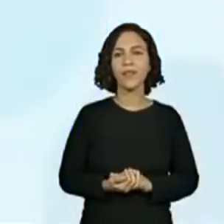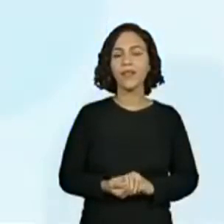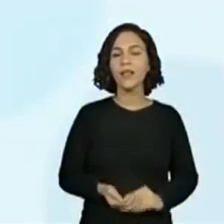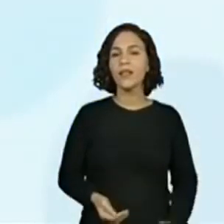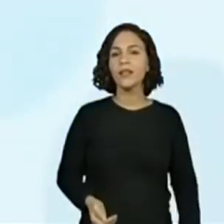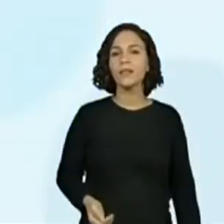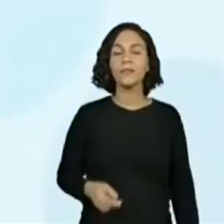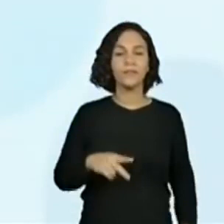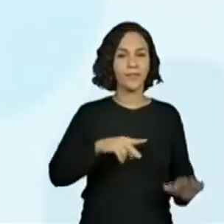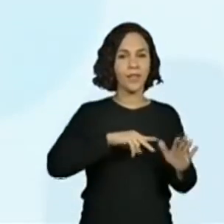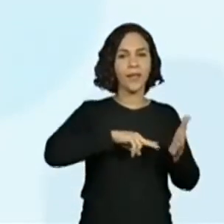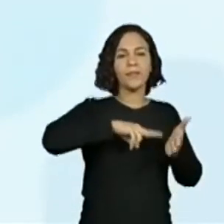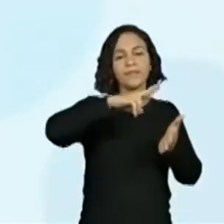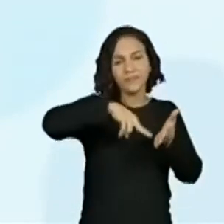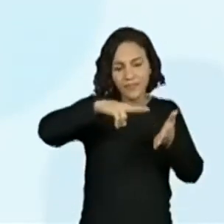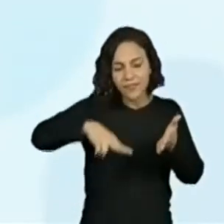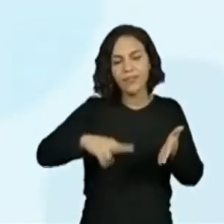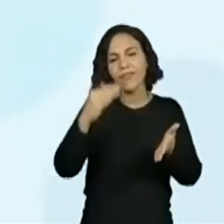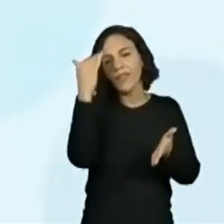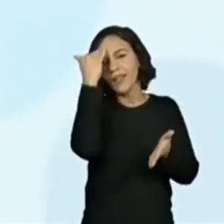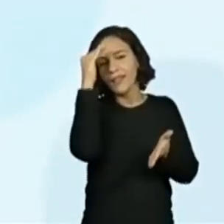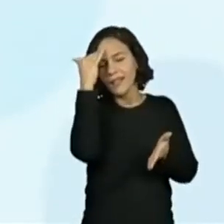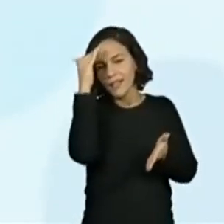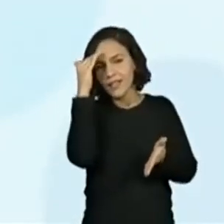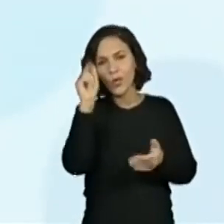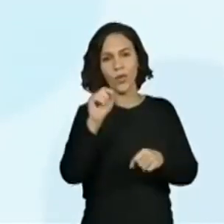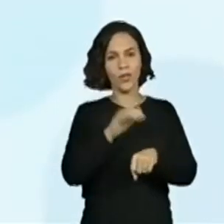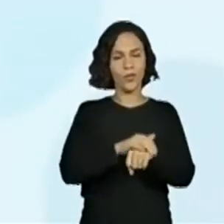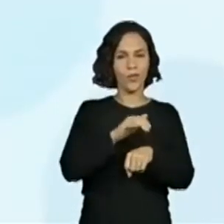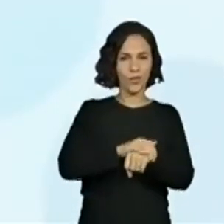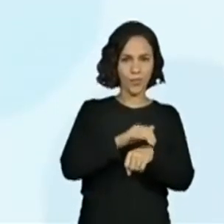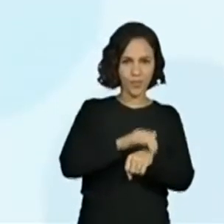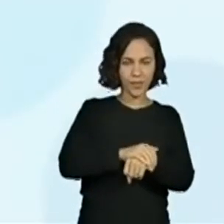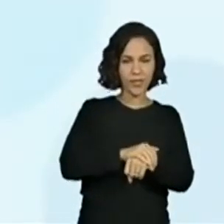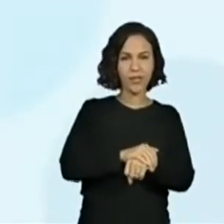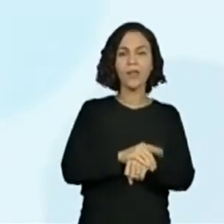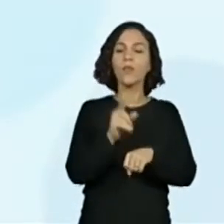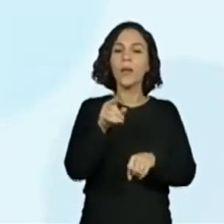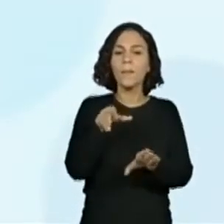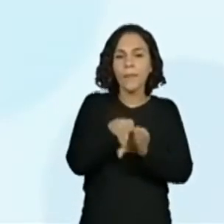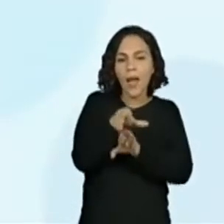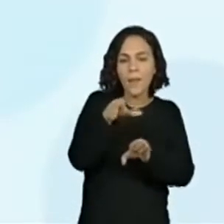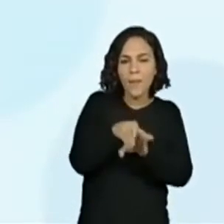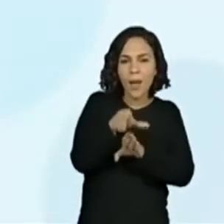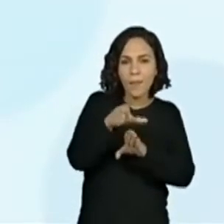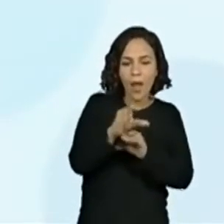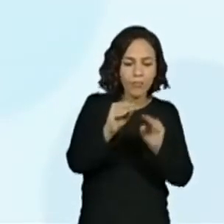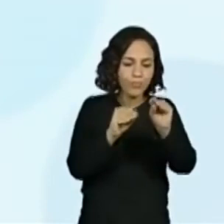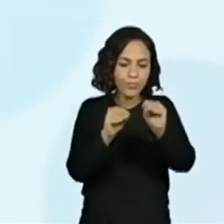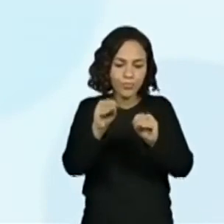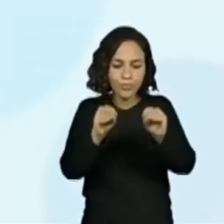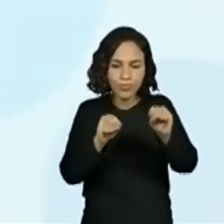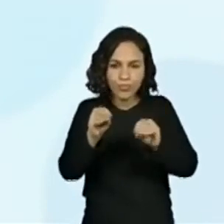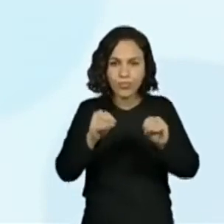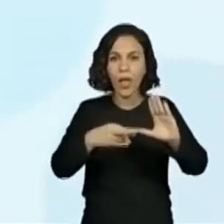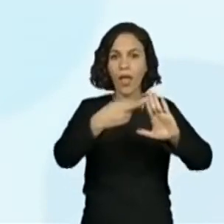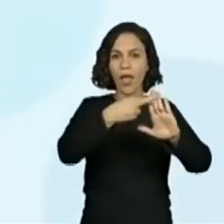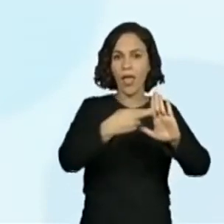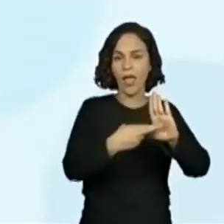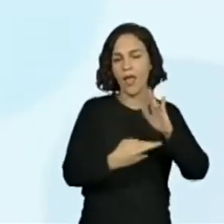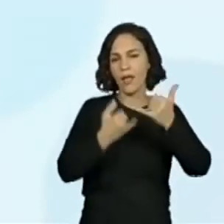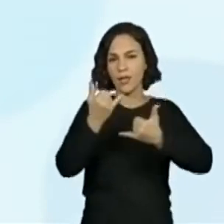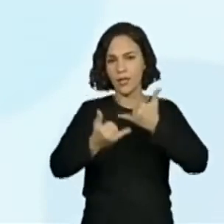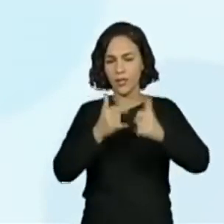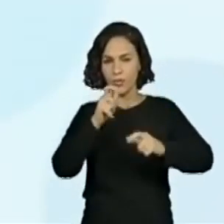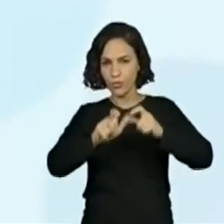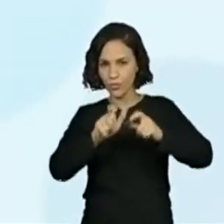Ler e compreender com autonomia instruções de montagem, regras de jogo,